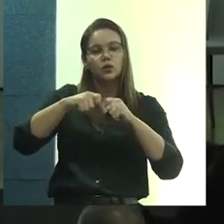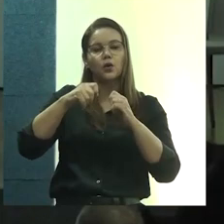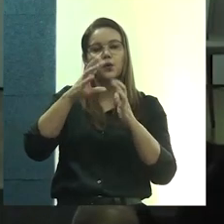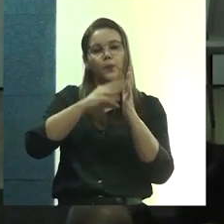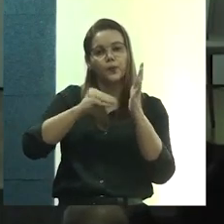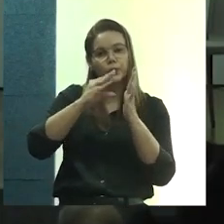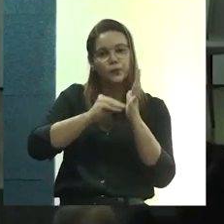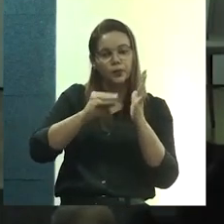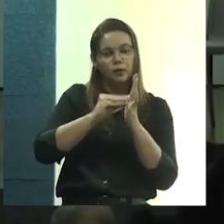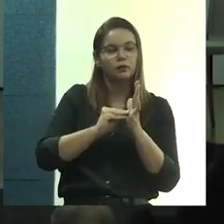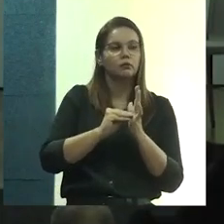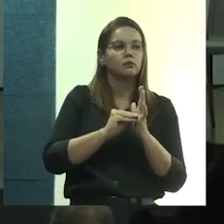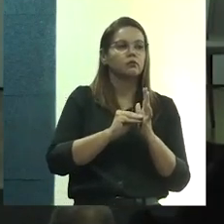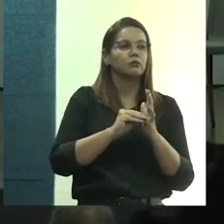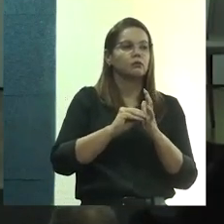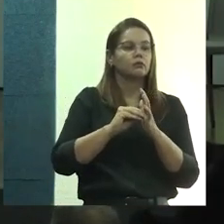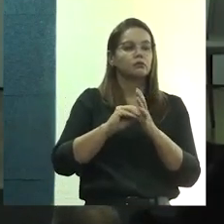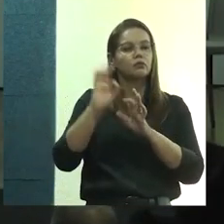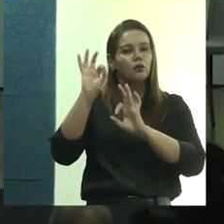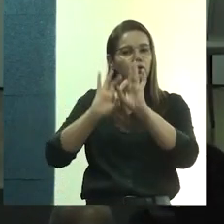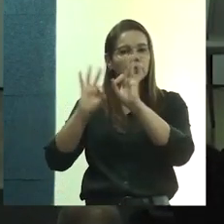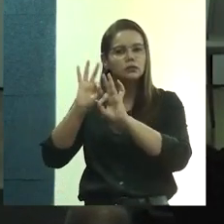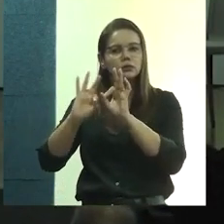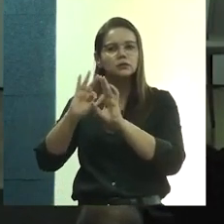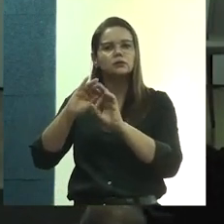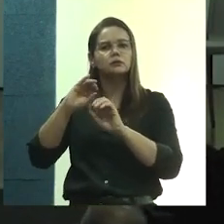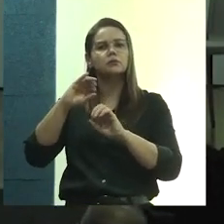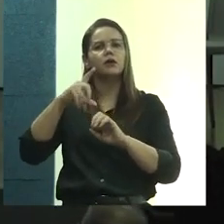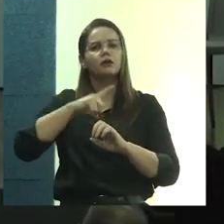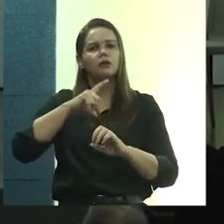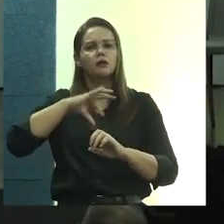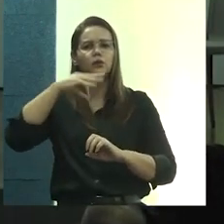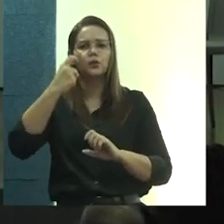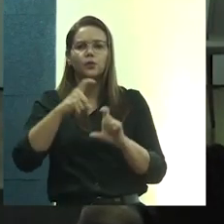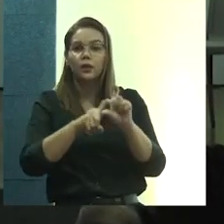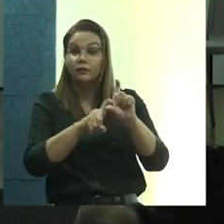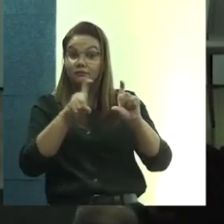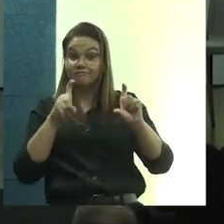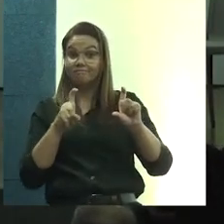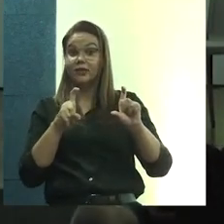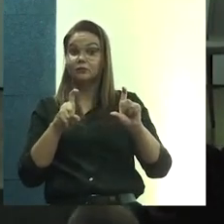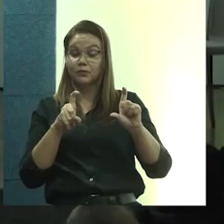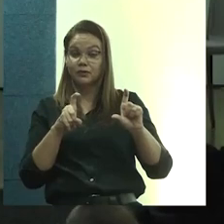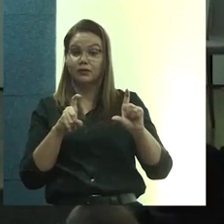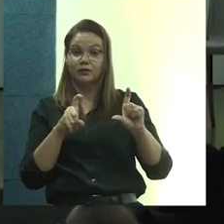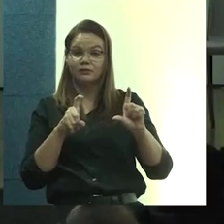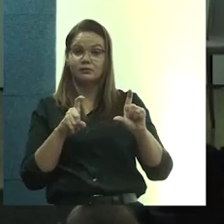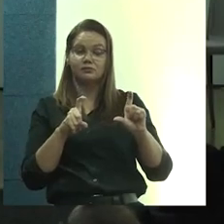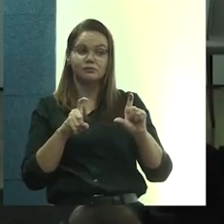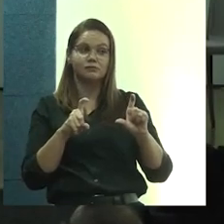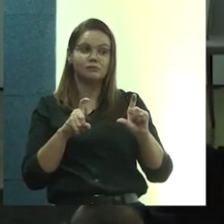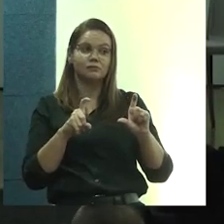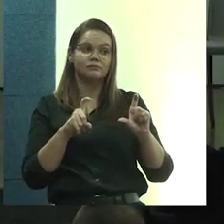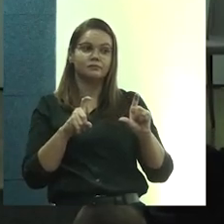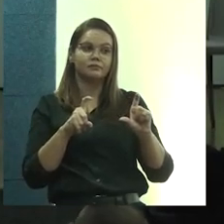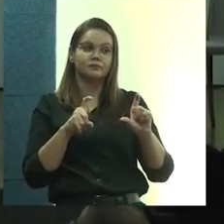arquitetura e urbanismo, segundo a FENEA. E aí, então, tem todo esse processo de independência do